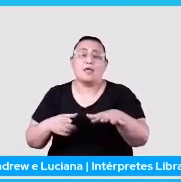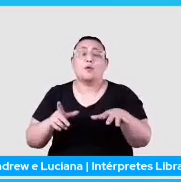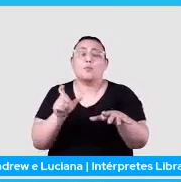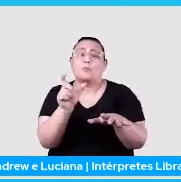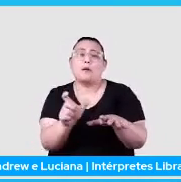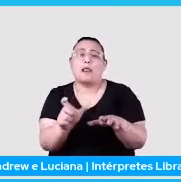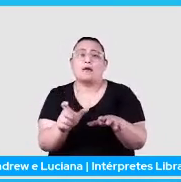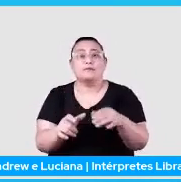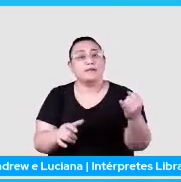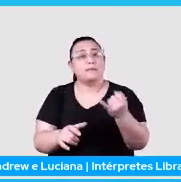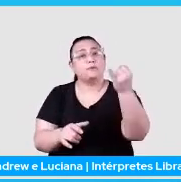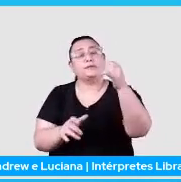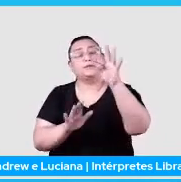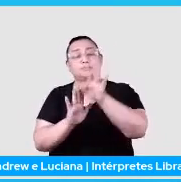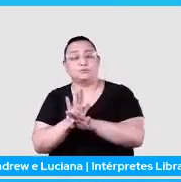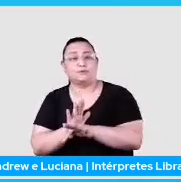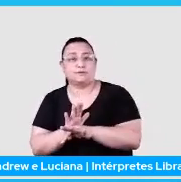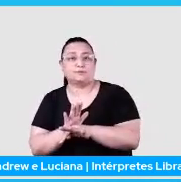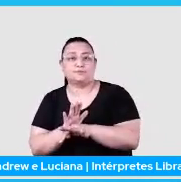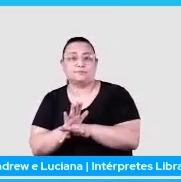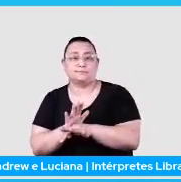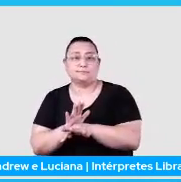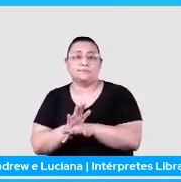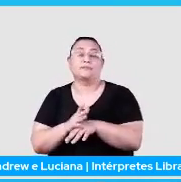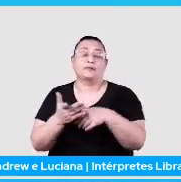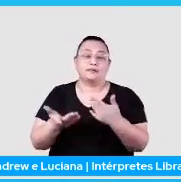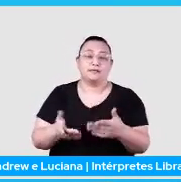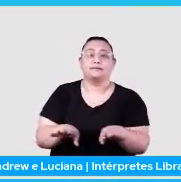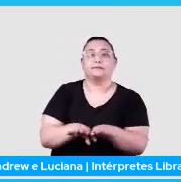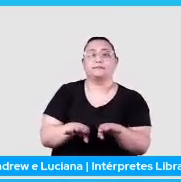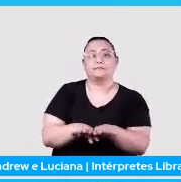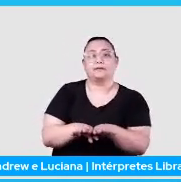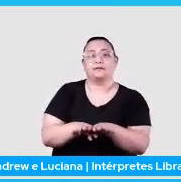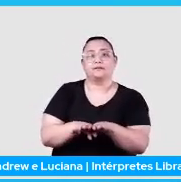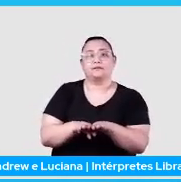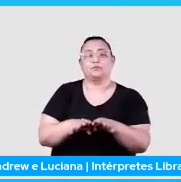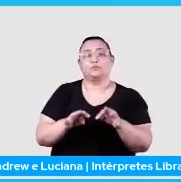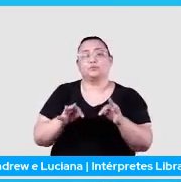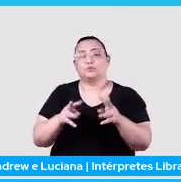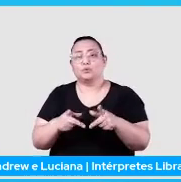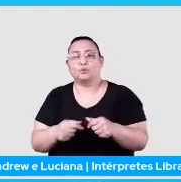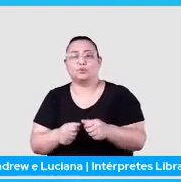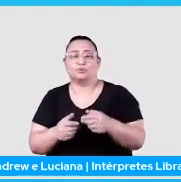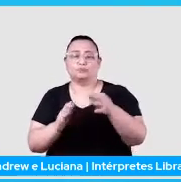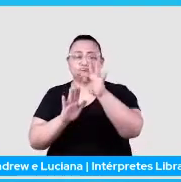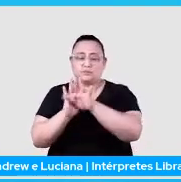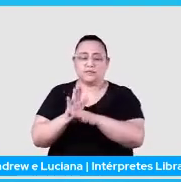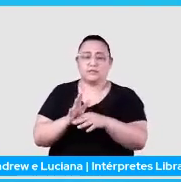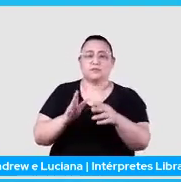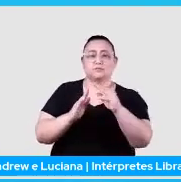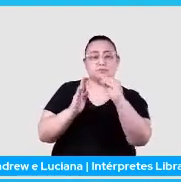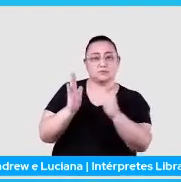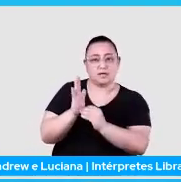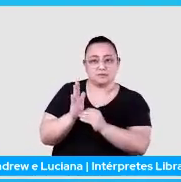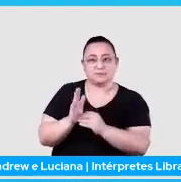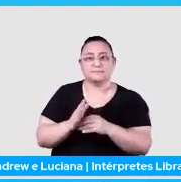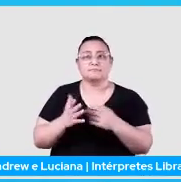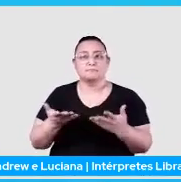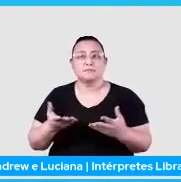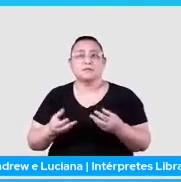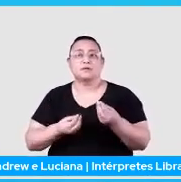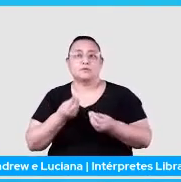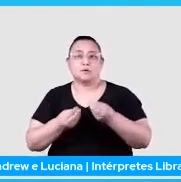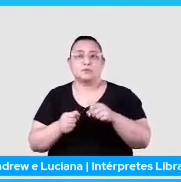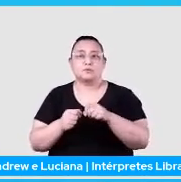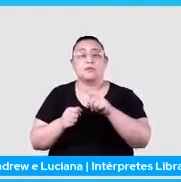palavra, no meu texto, e também de acordo com todo o meu dataset. Aí, como vai estar disponível essa apresentação